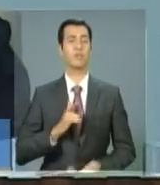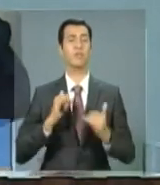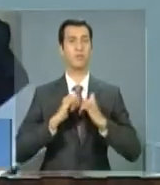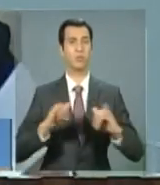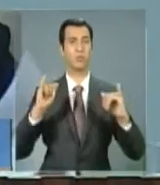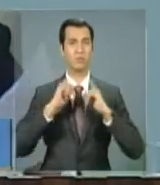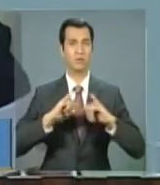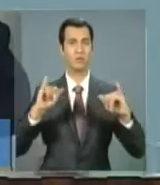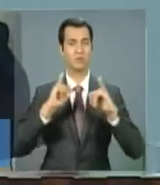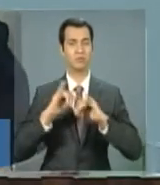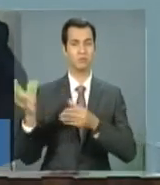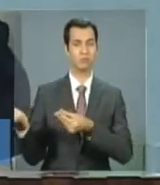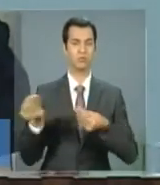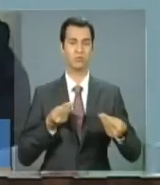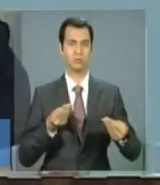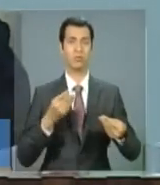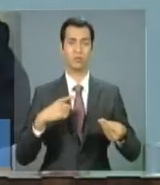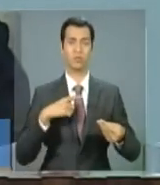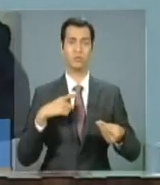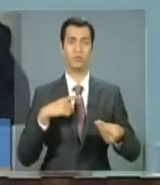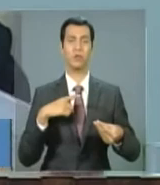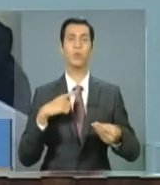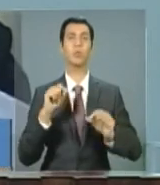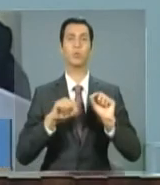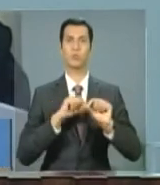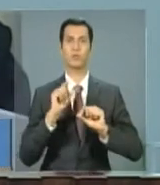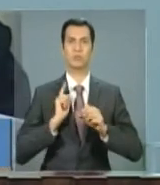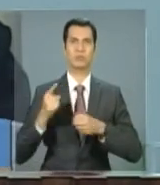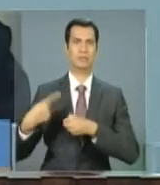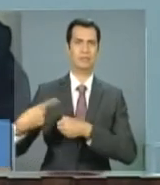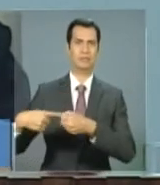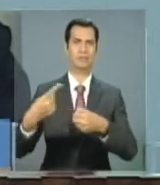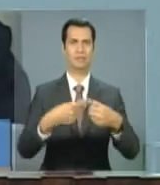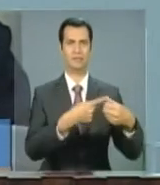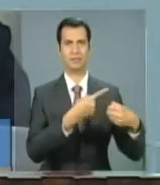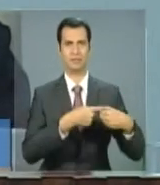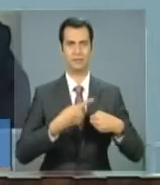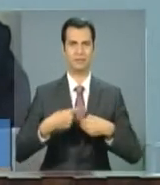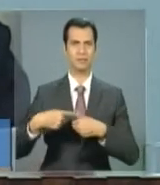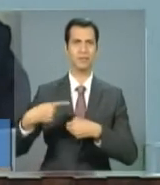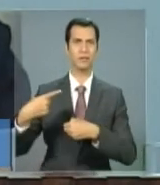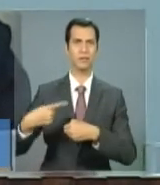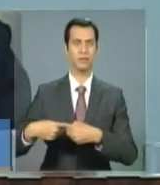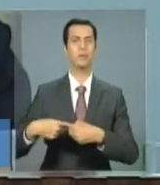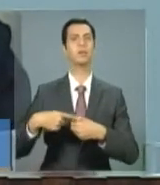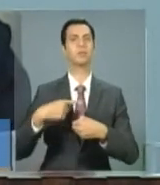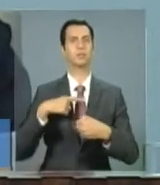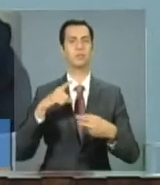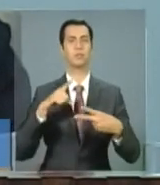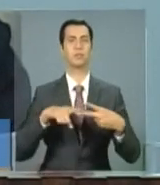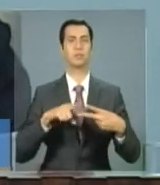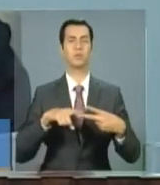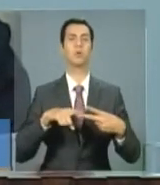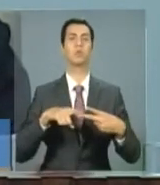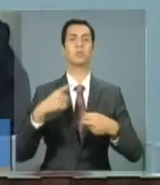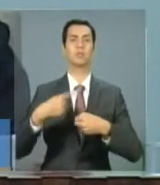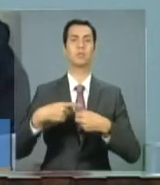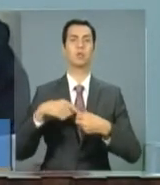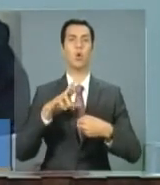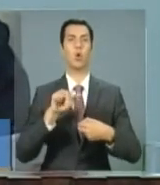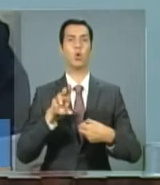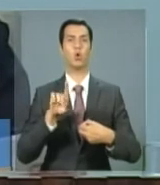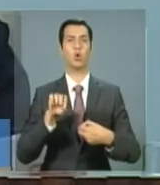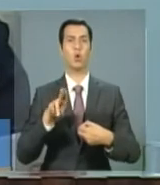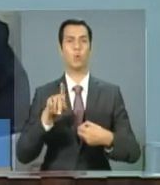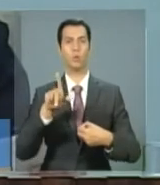de que estão assistindo a teleconferência, além dos municípios e estados que nós já citamos, o município de Rondonópolis, no Mato